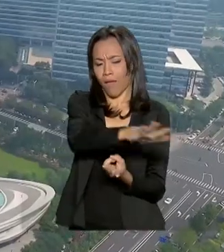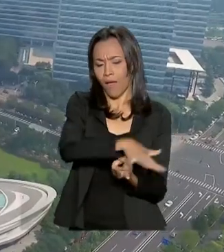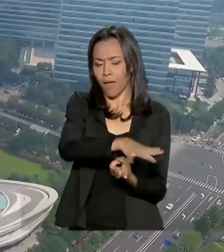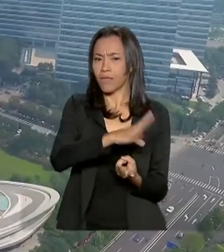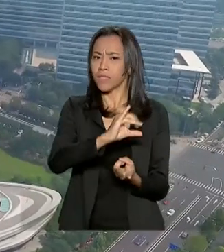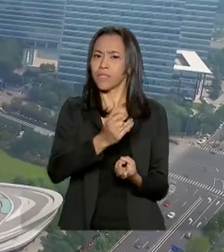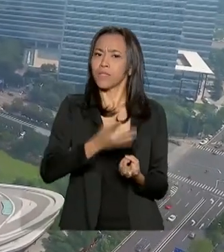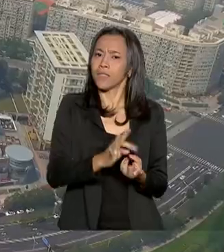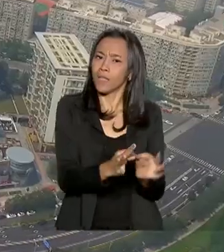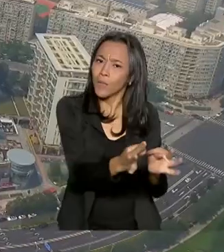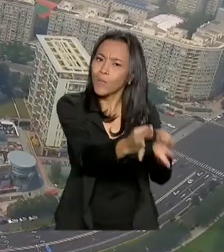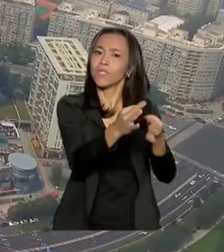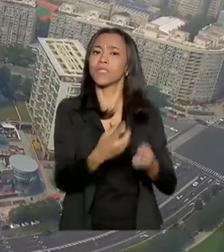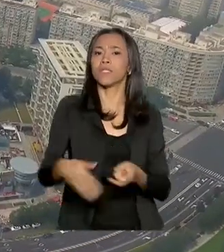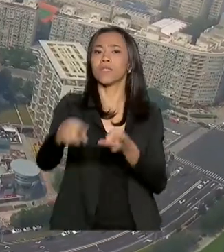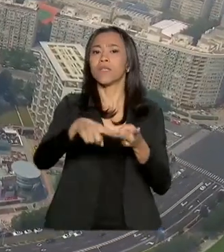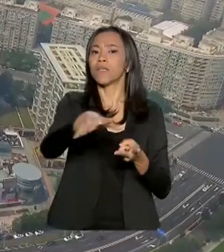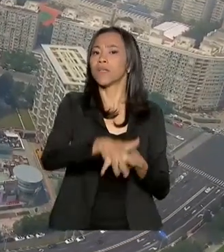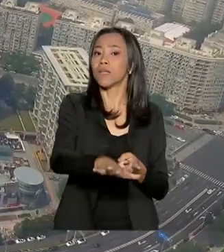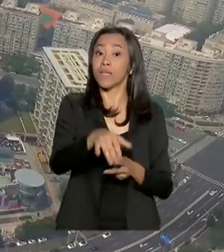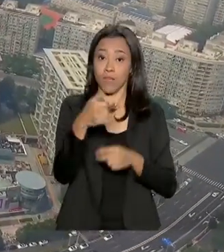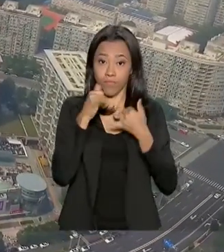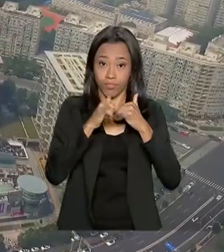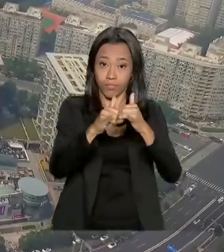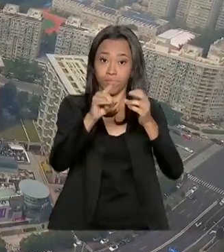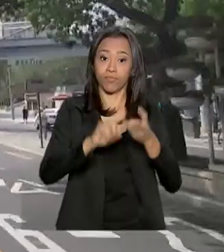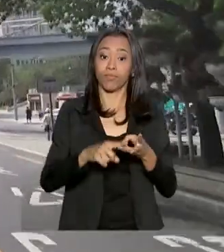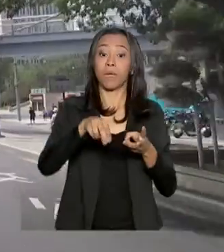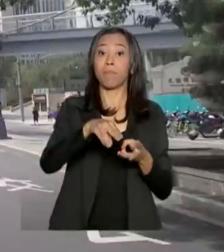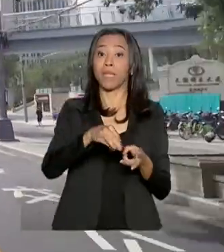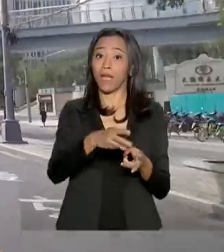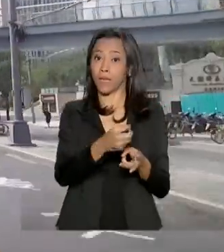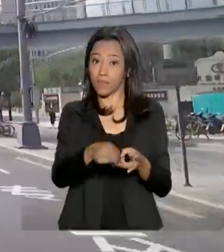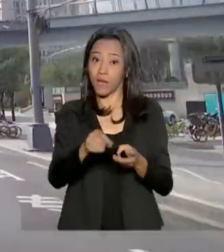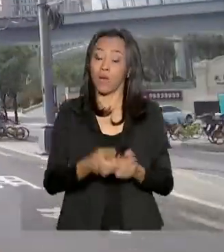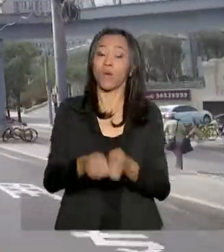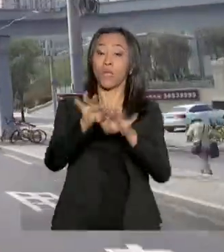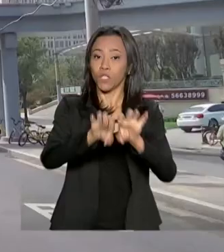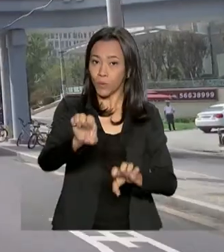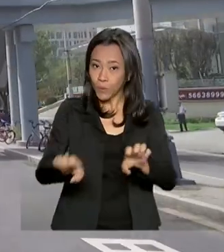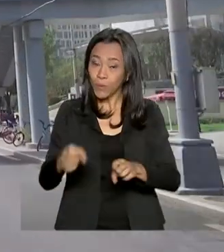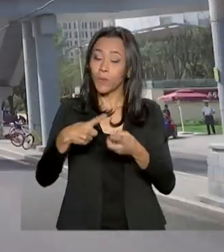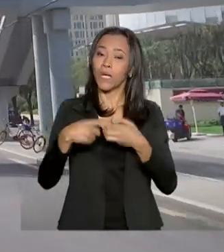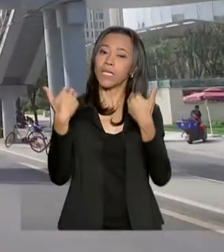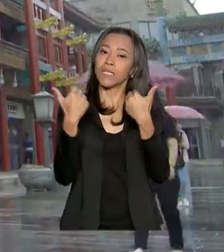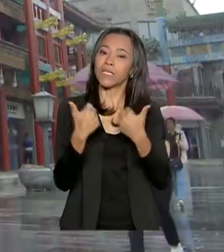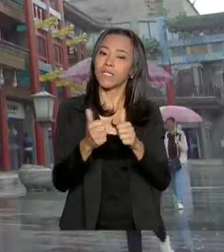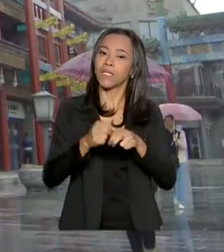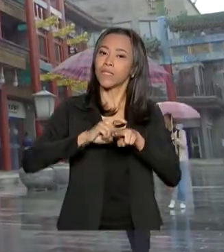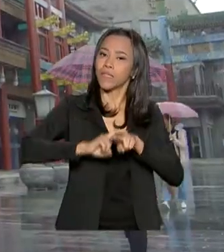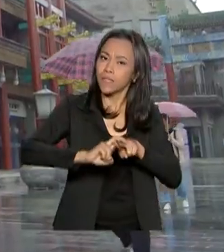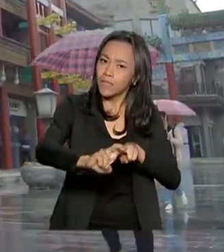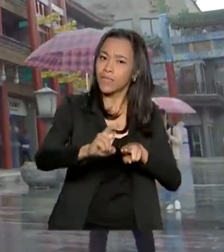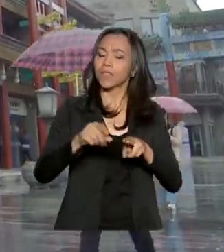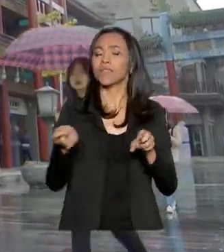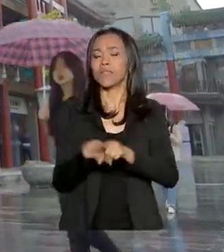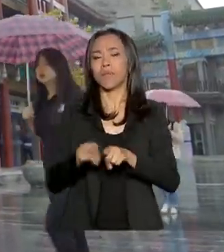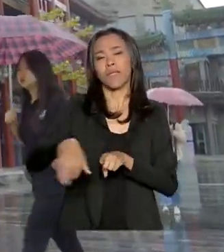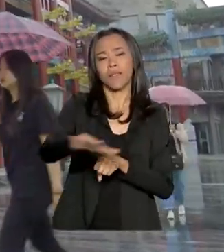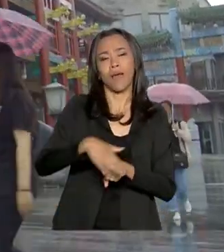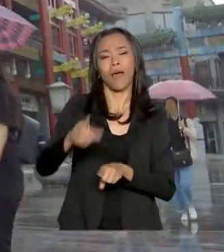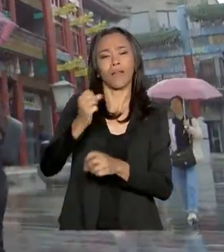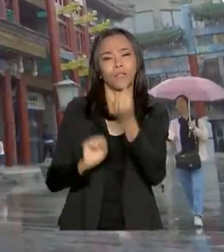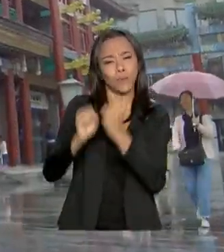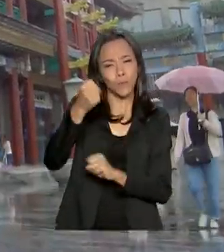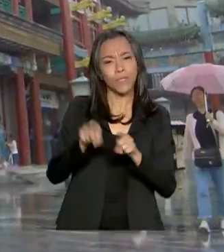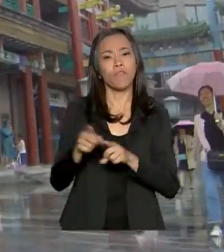ciência, tecnologia e inovação, energia, mineração, infraestrutura e transporte, na área industrial e financeira